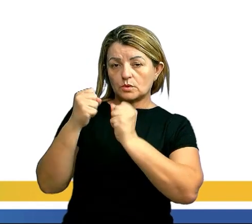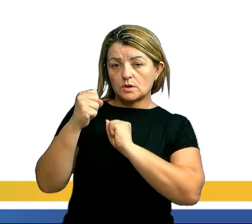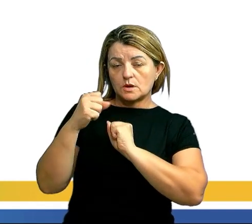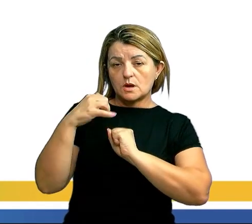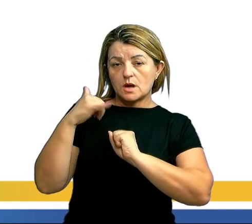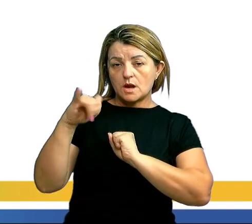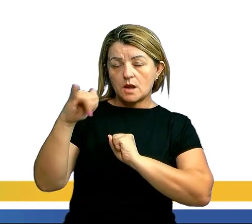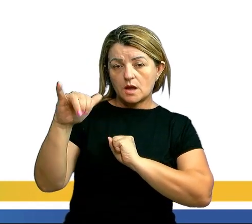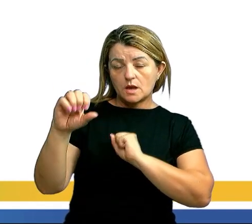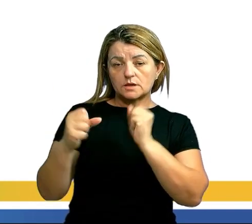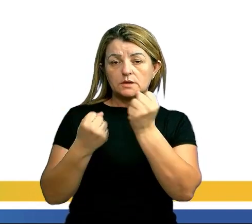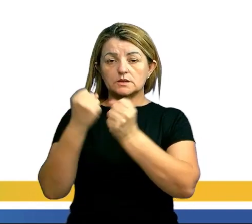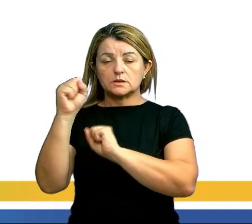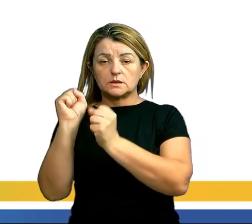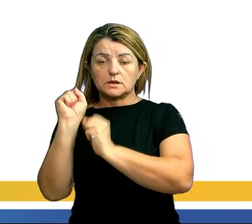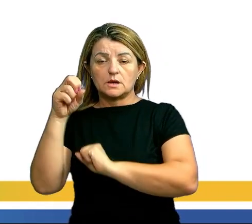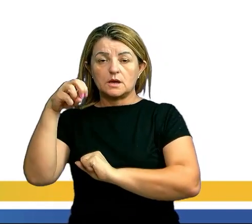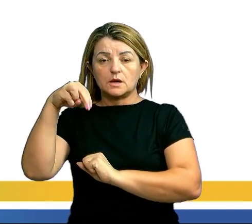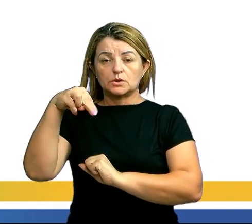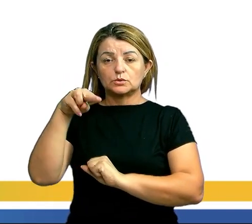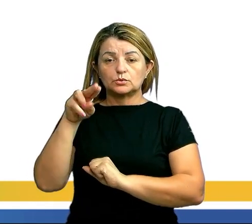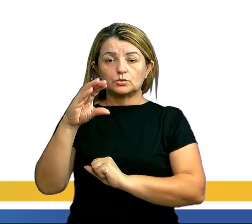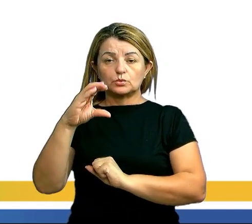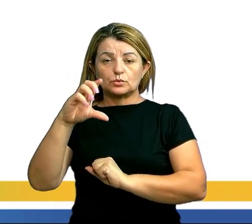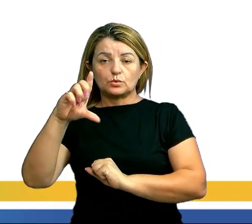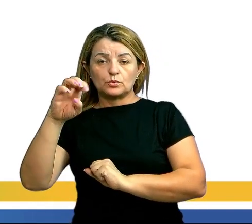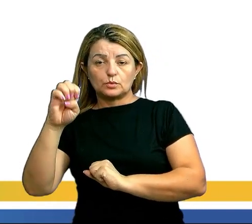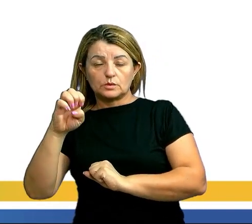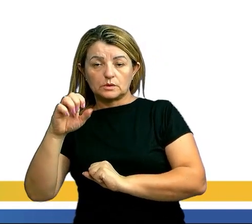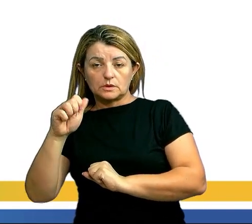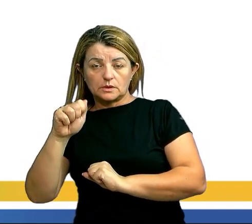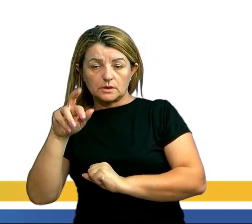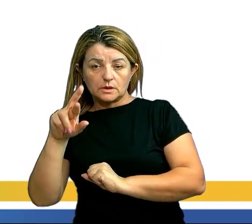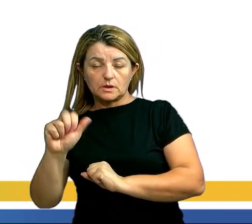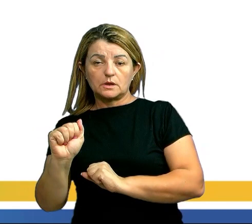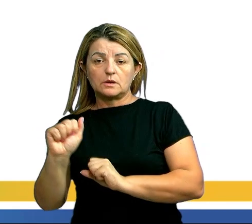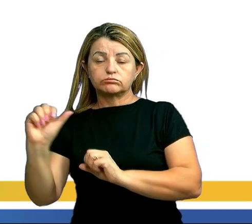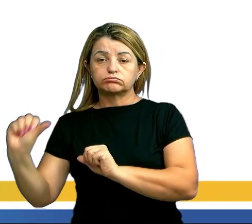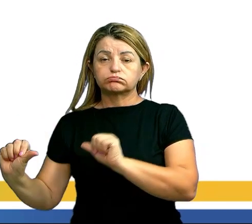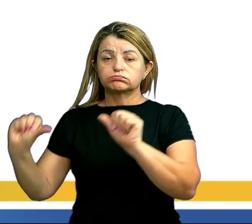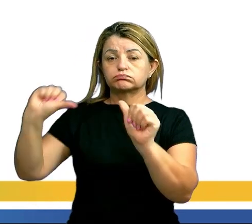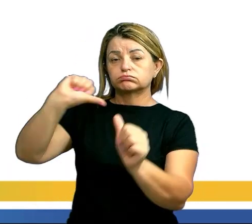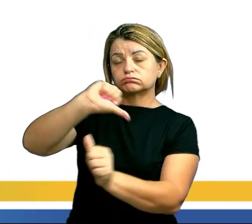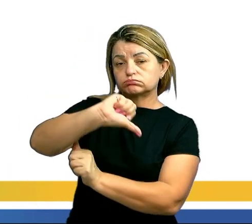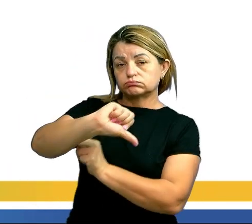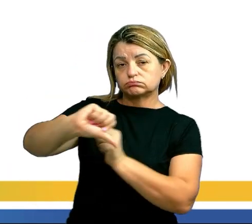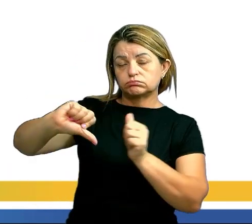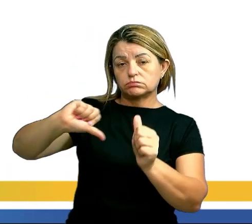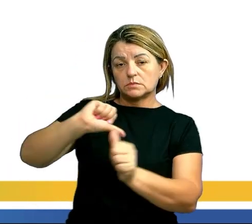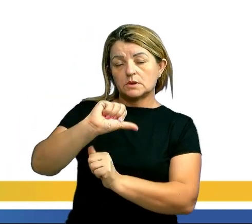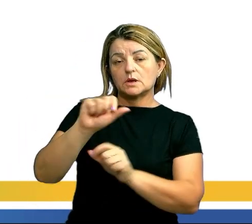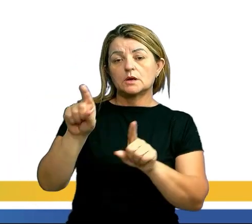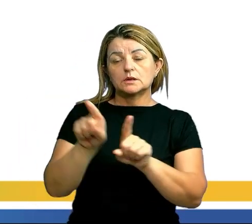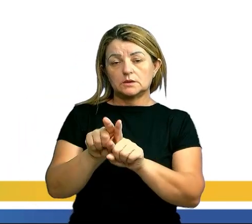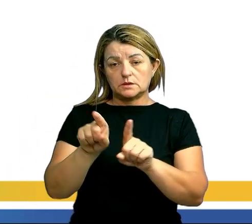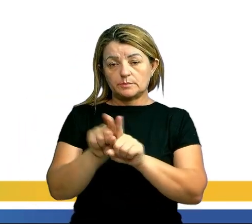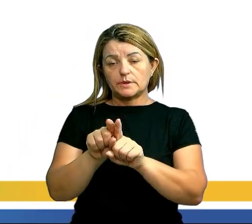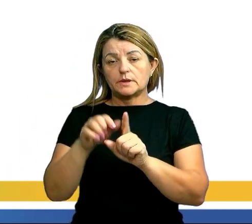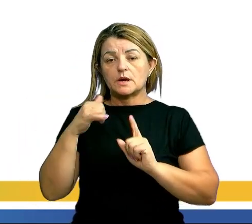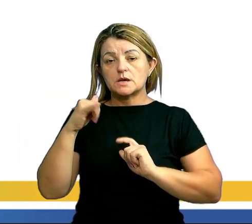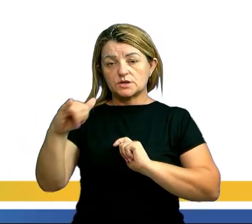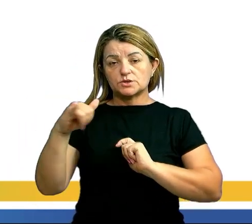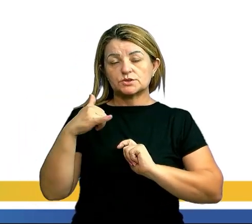com o mesmo tipo de princípio ou seja uma conversão de energia solar e a energia eólica por meio da conversão de energia